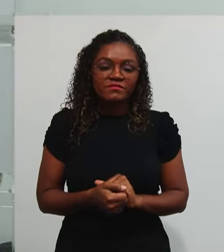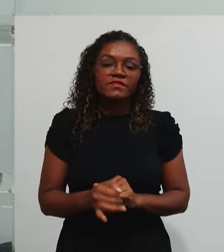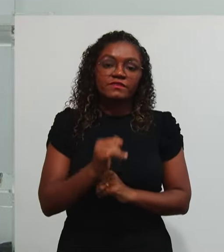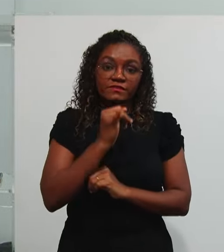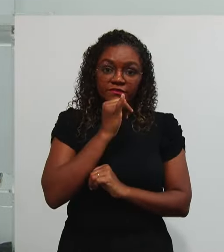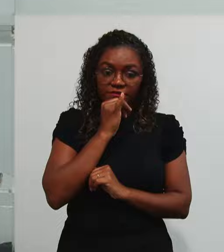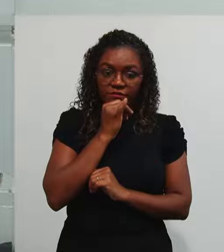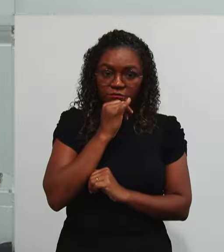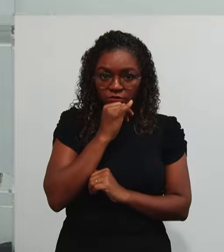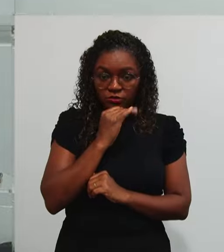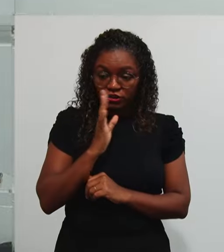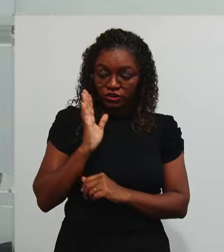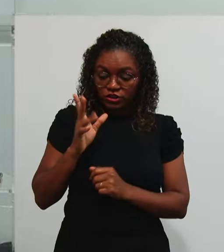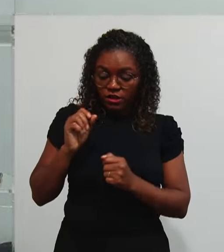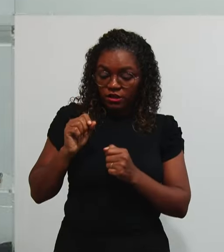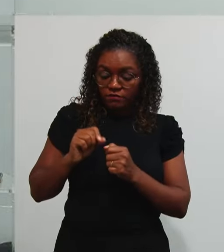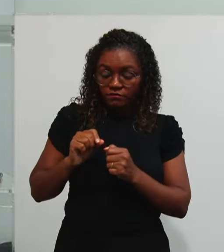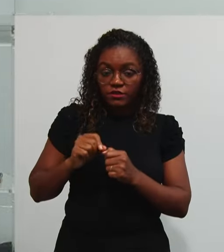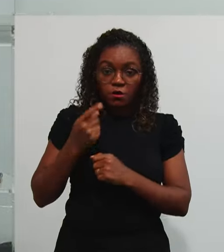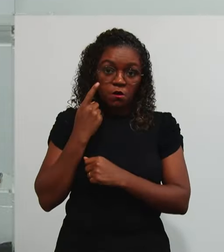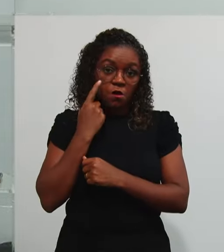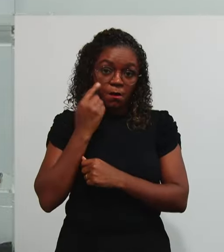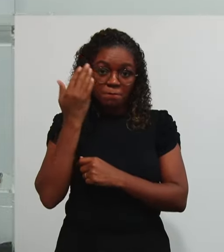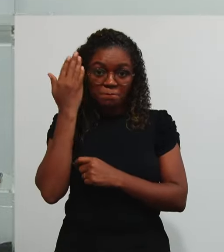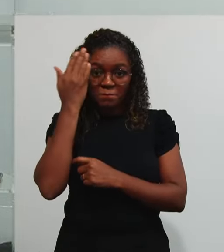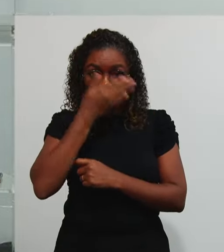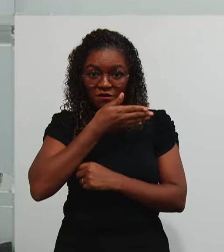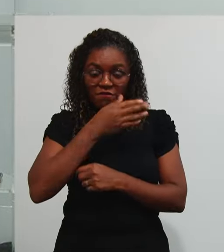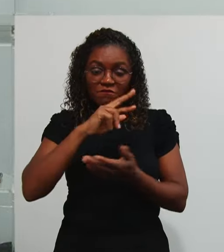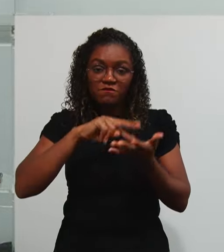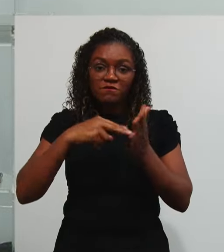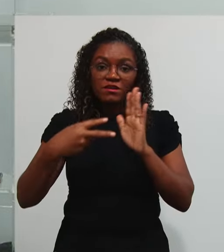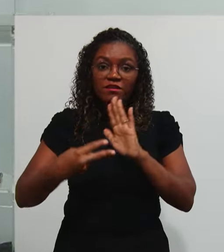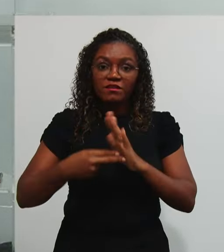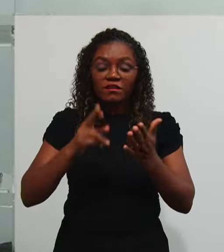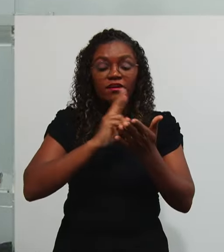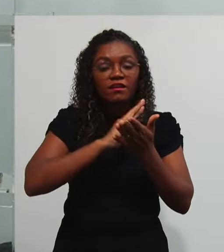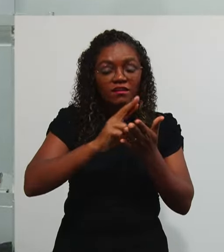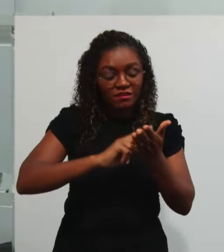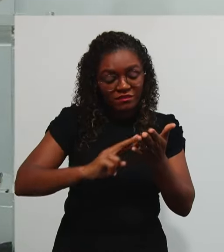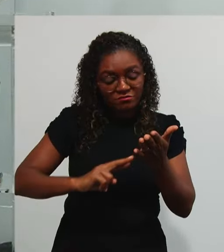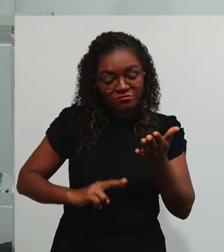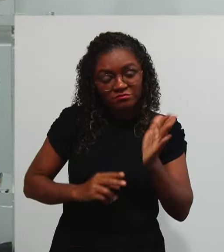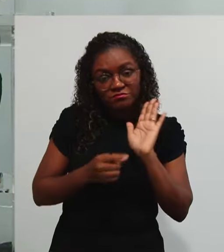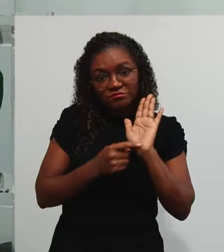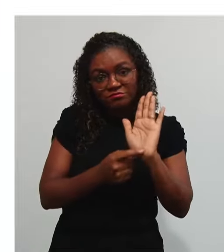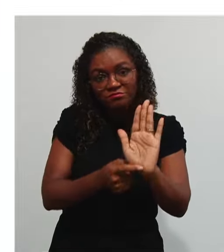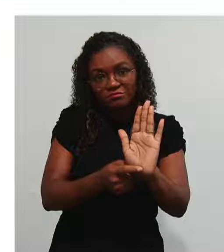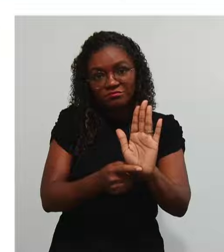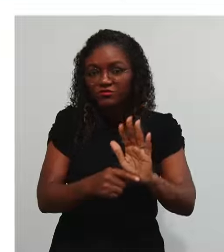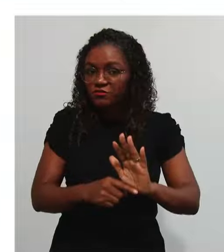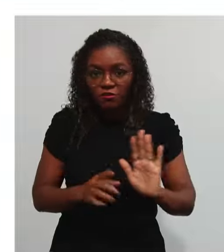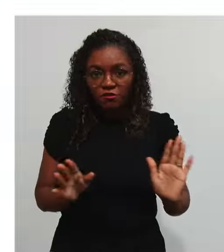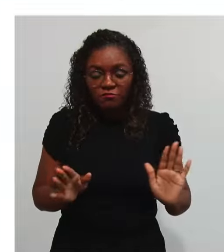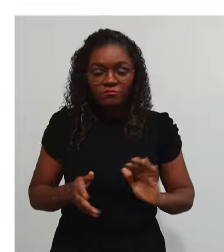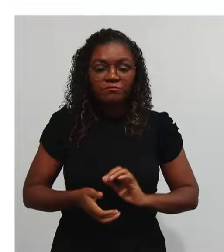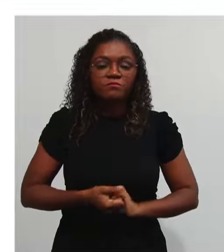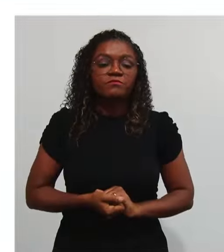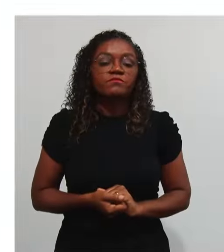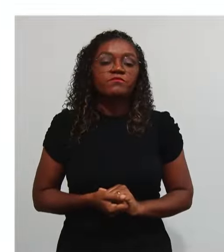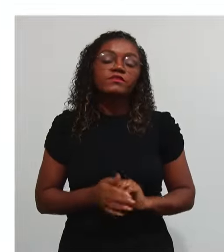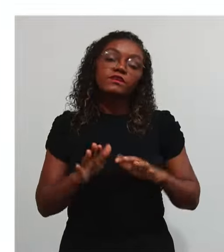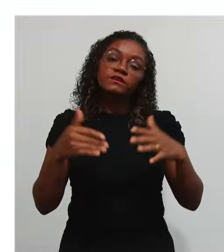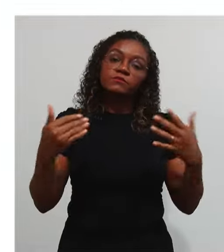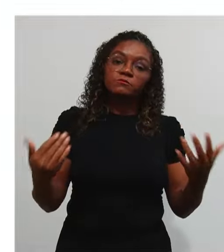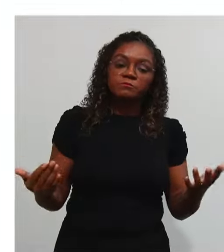falei Que eu fiz E eu comprovo Que fiz Através Da prestação De contas É esse O nosso Pensamento Normalmente As prestações